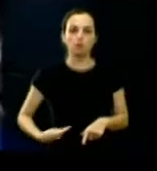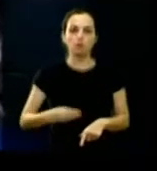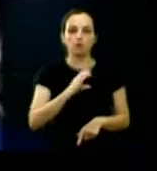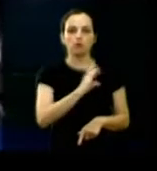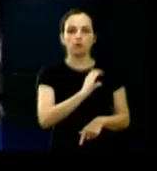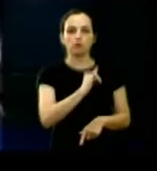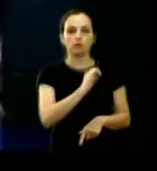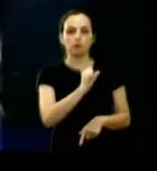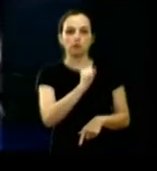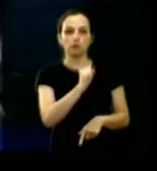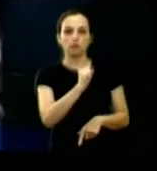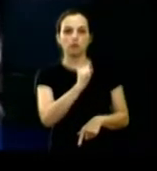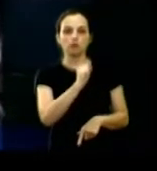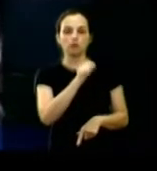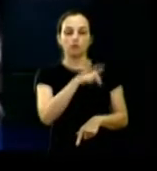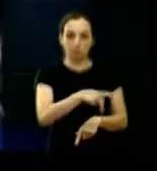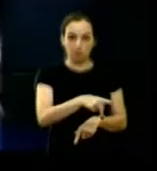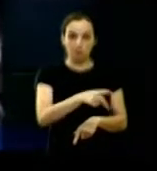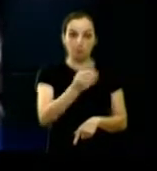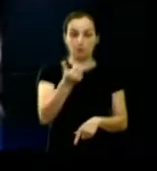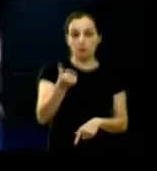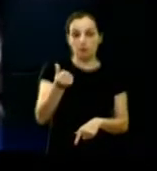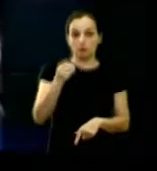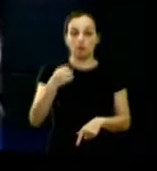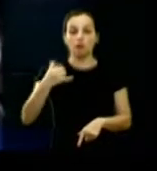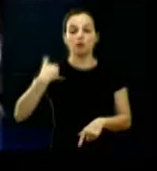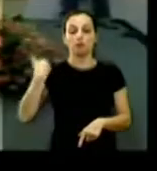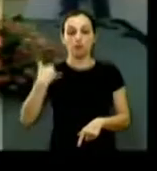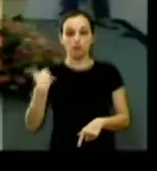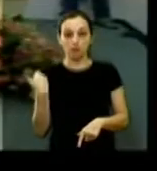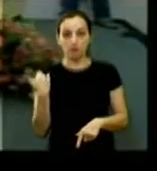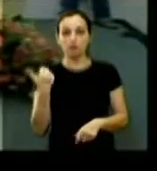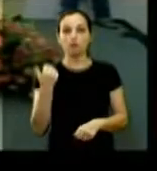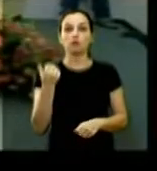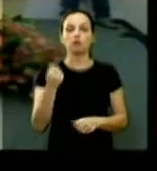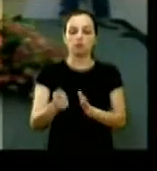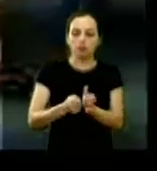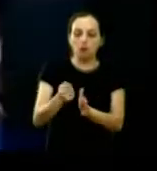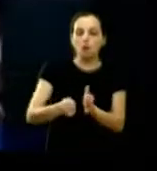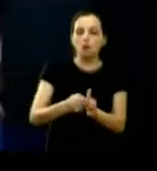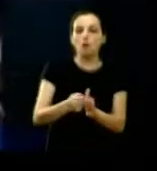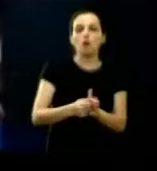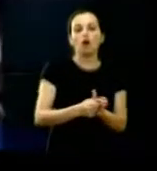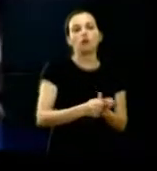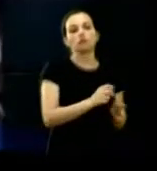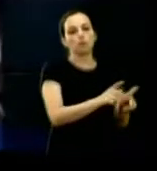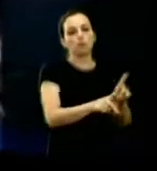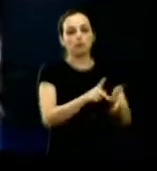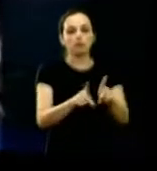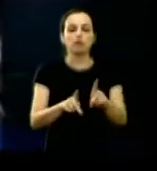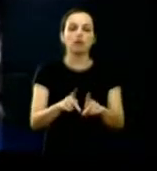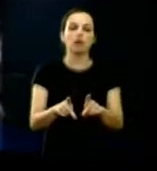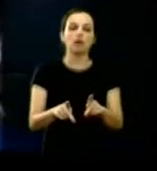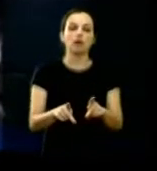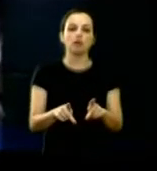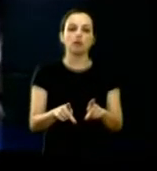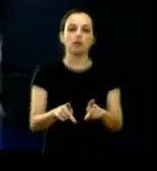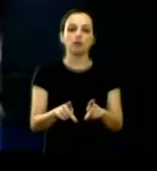seus 60 anos de Araraquara com a presidência do nosso presidente